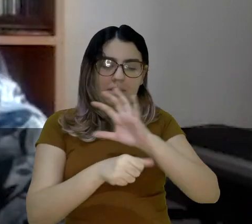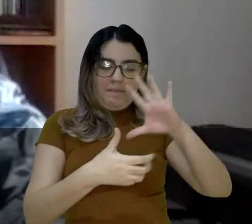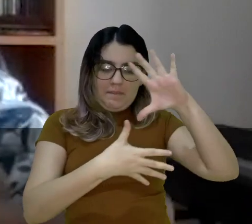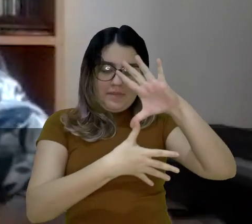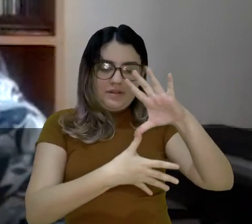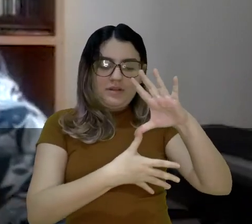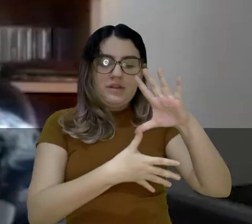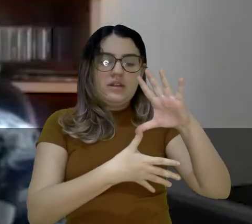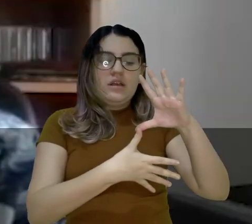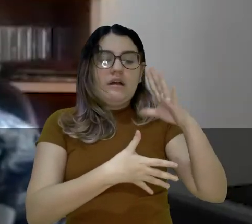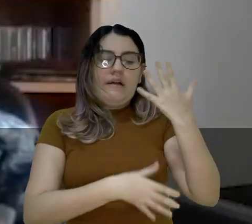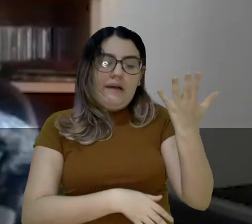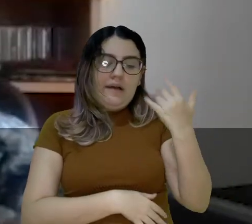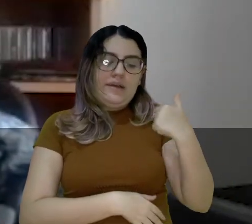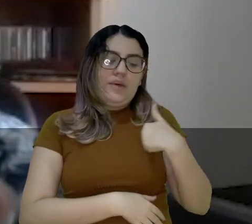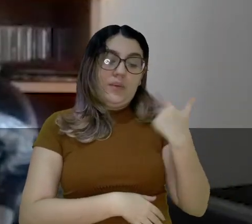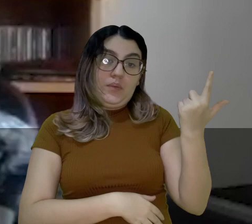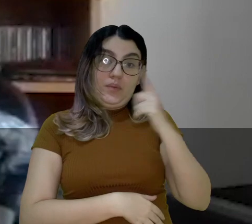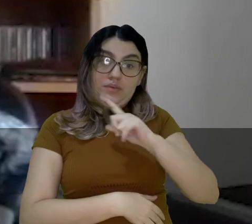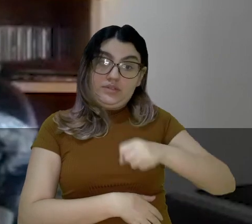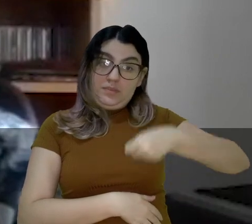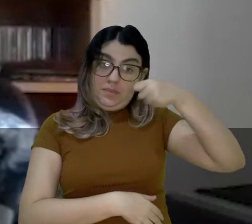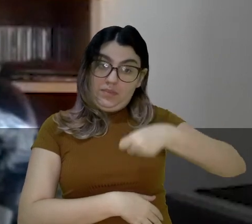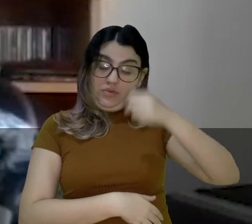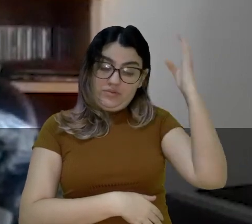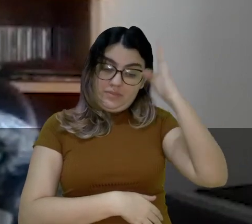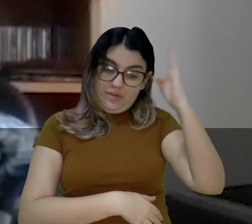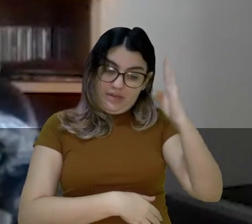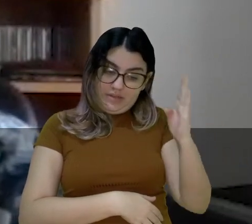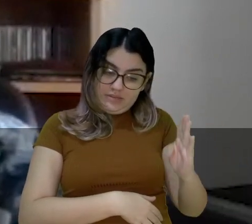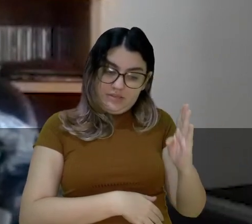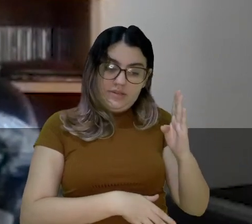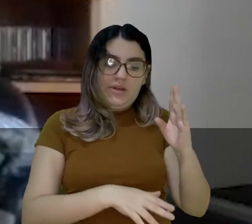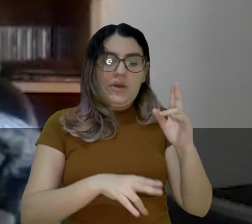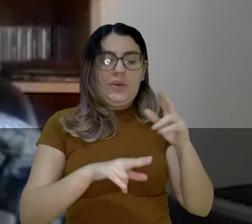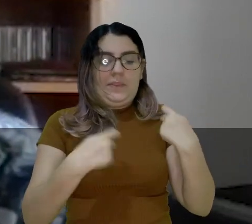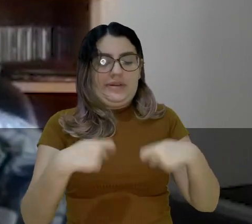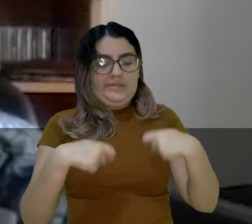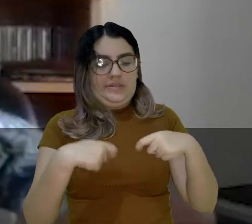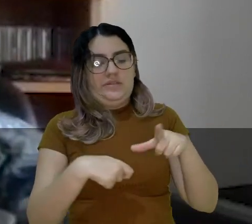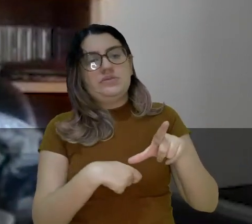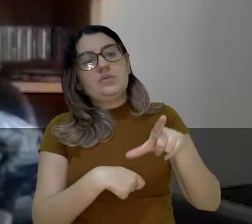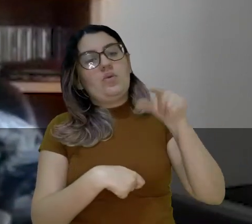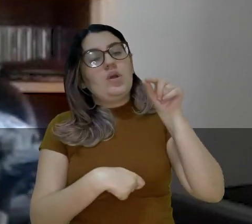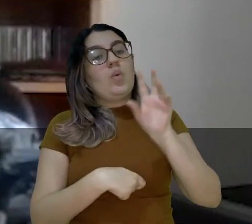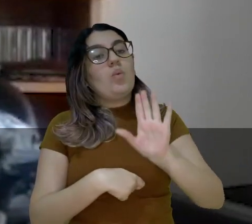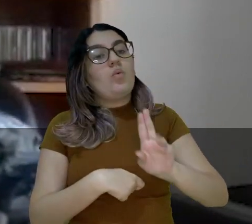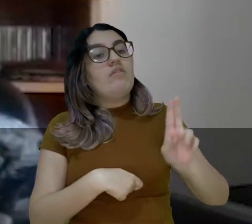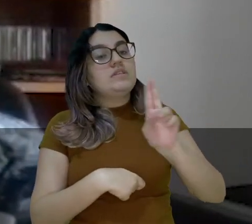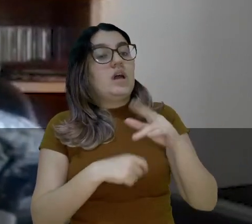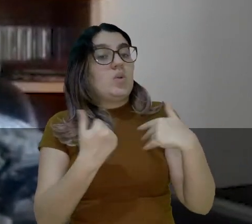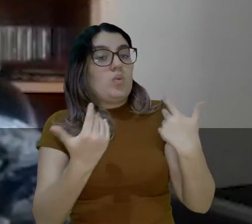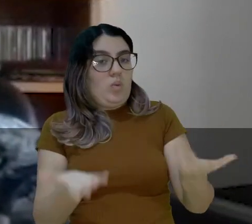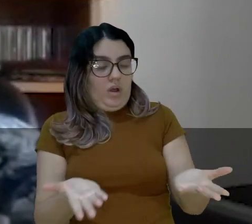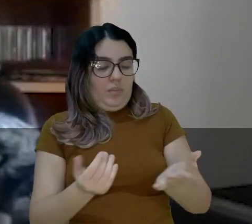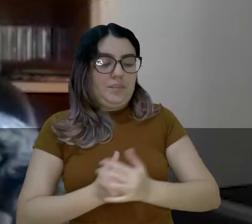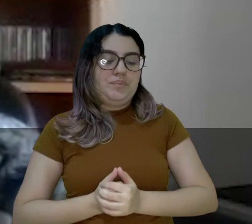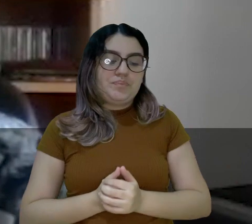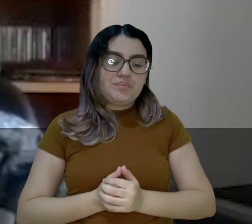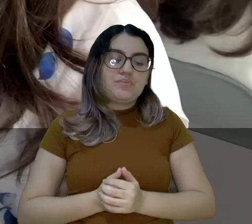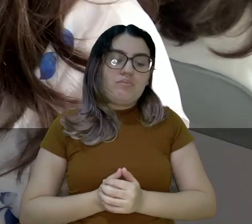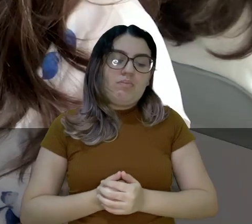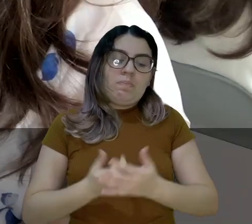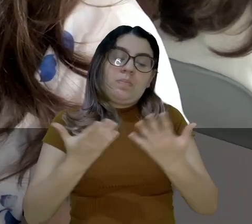melhor projeto. Eu ganhei a bolsa no Brasil e então eu tive que escolher que universidade eu ir.